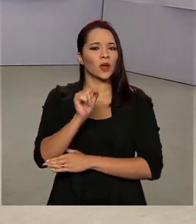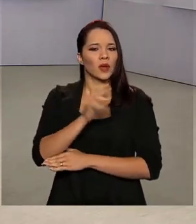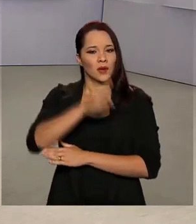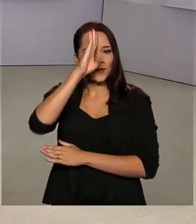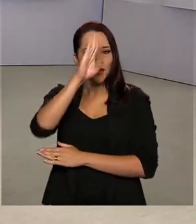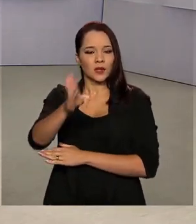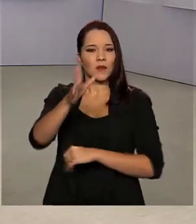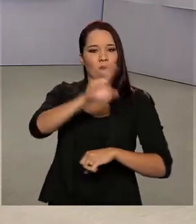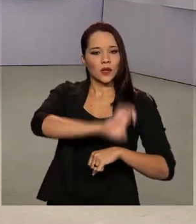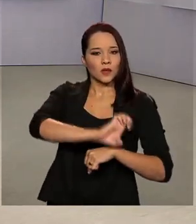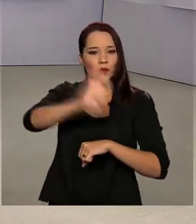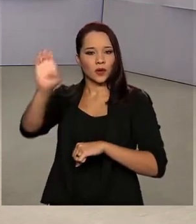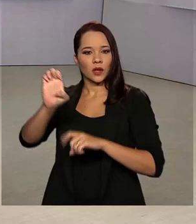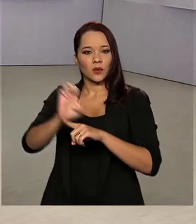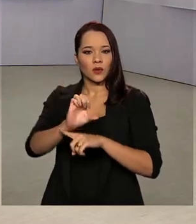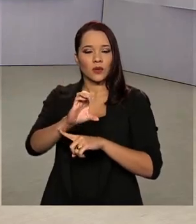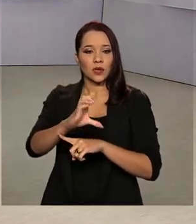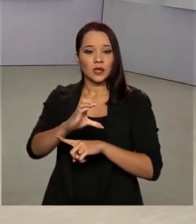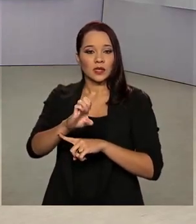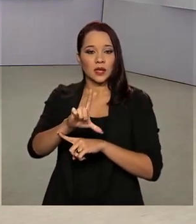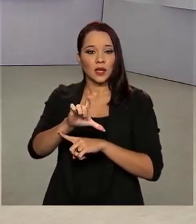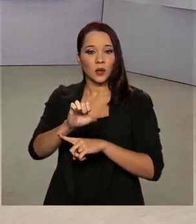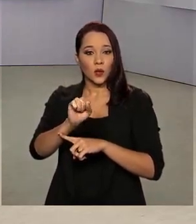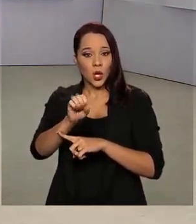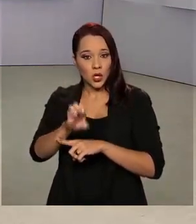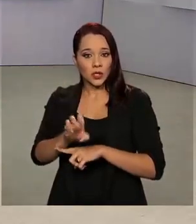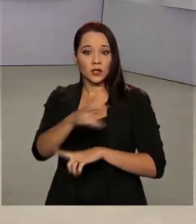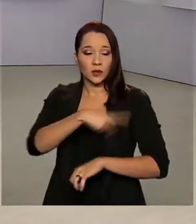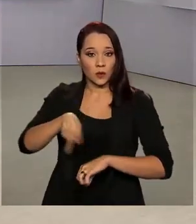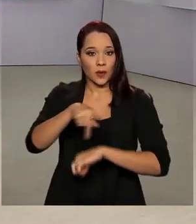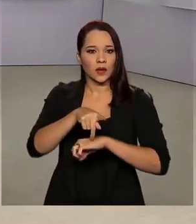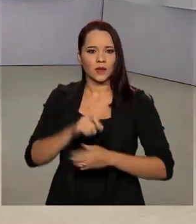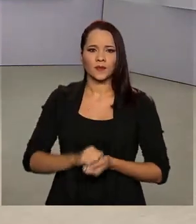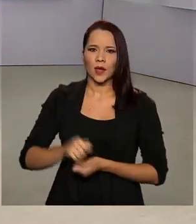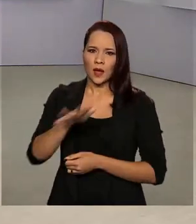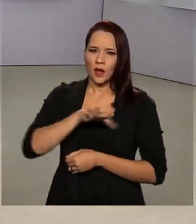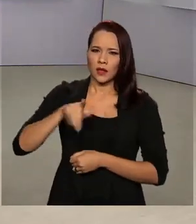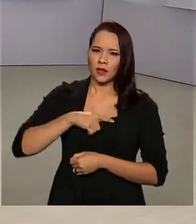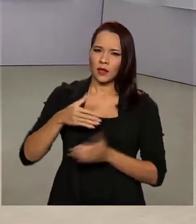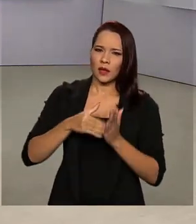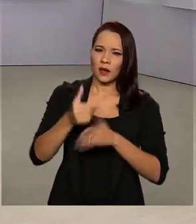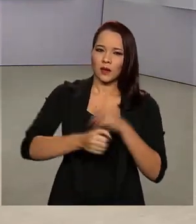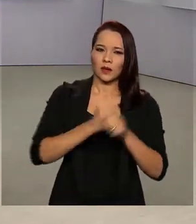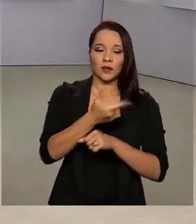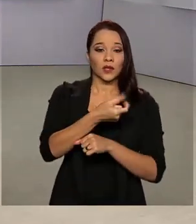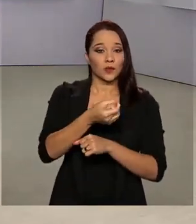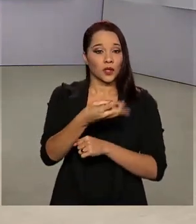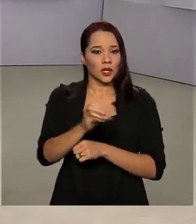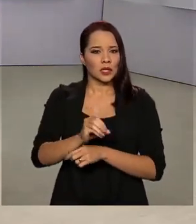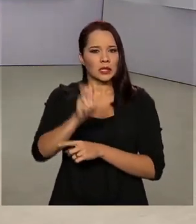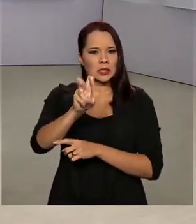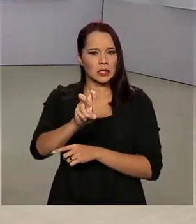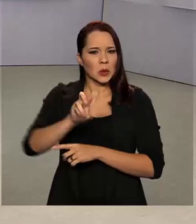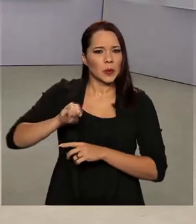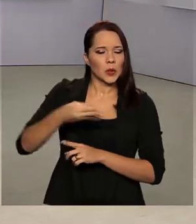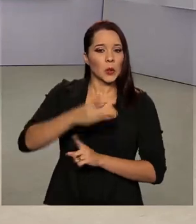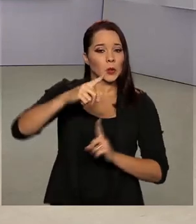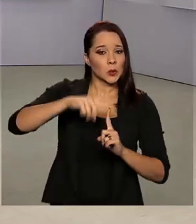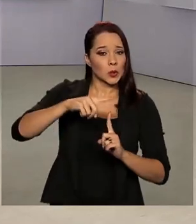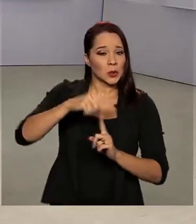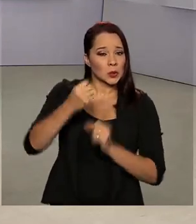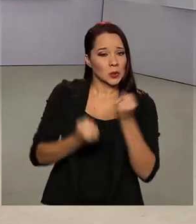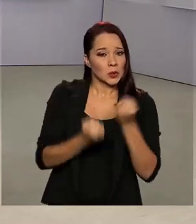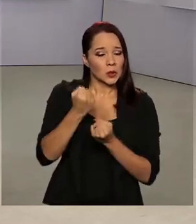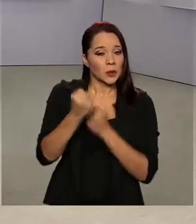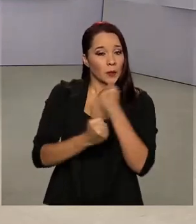principal exportador de celulose do país. O setor deve movimentar até 2030 5 milhões de toneladas por ano, com